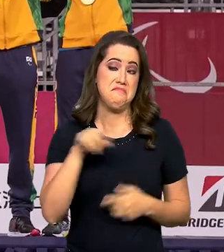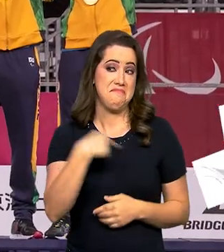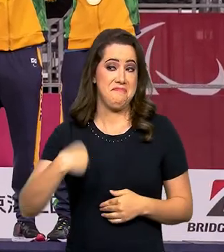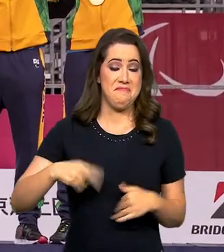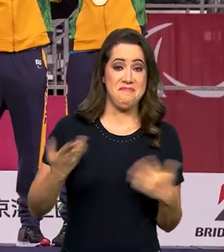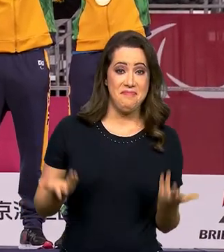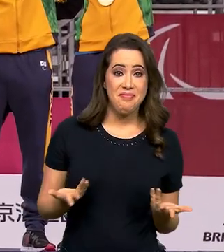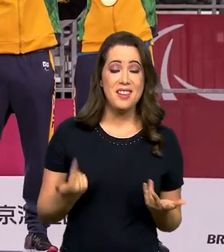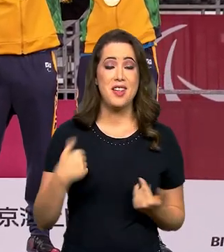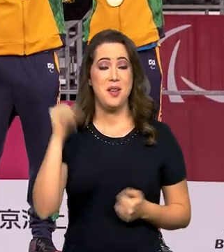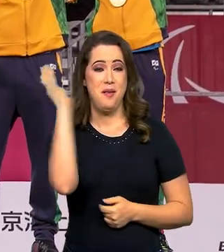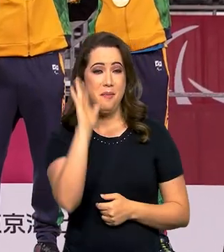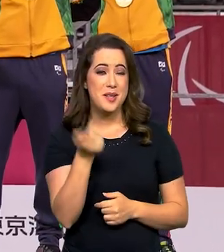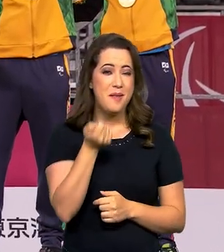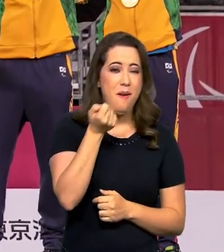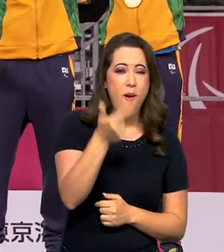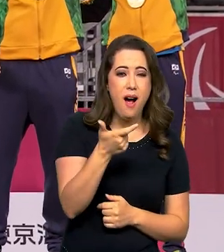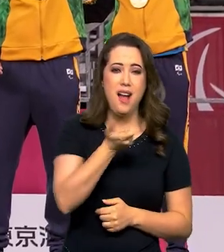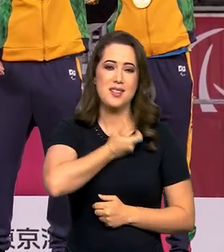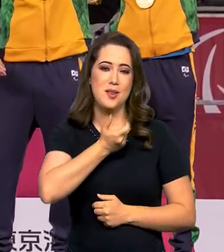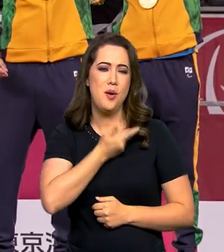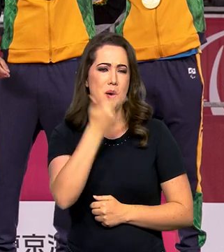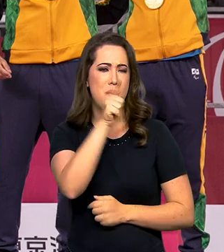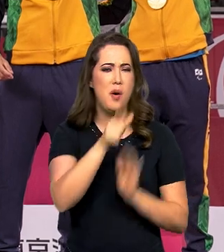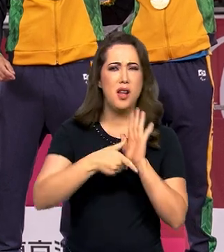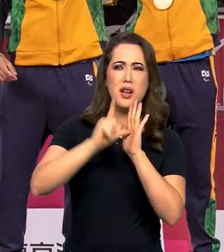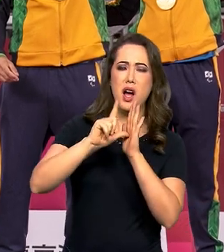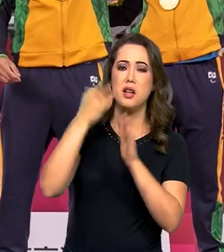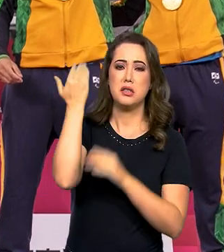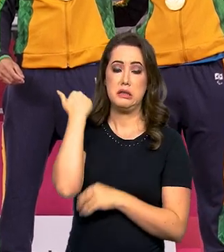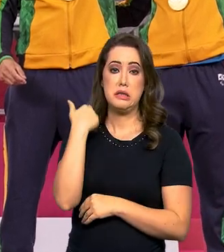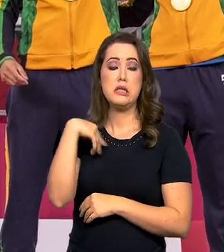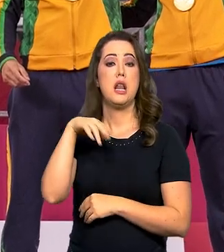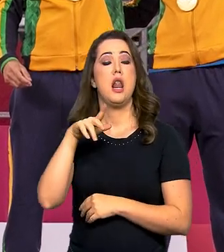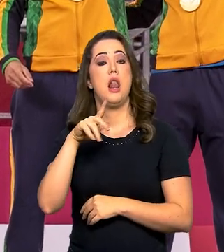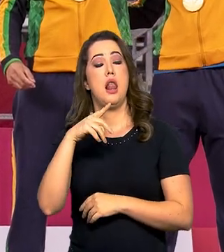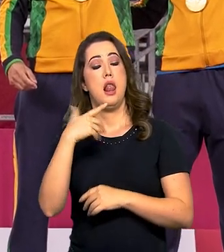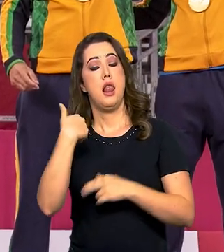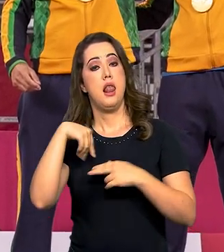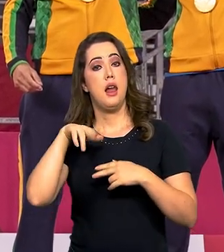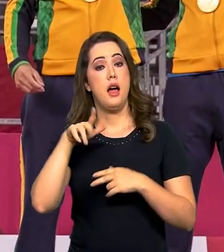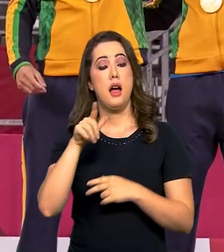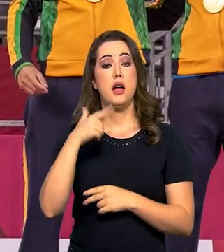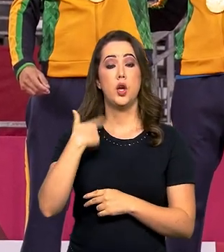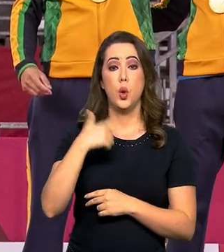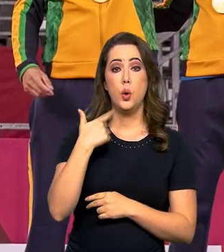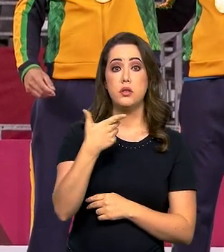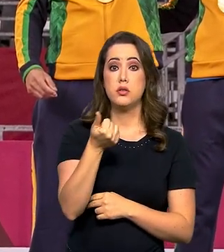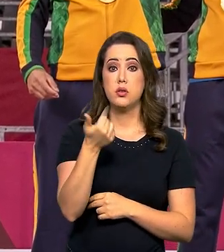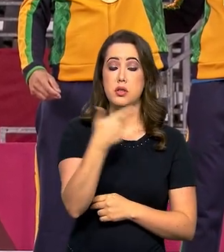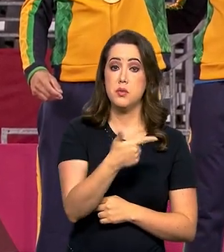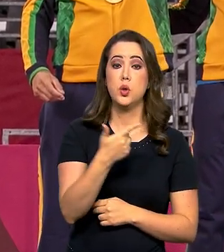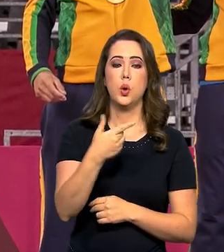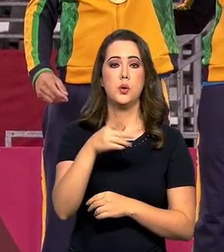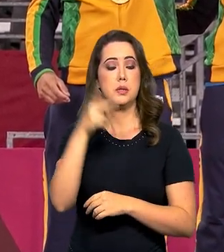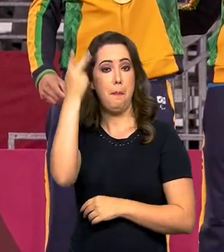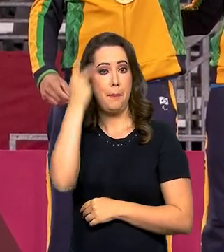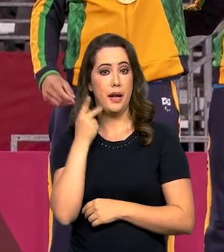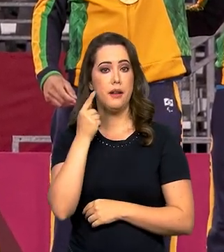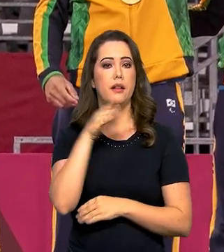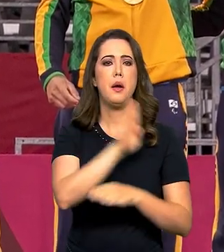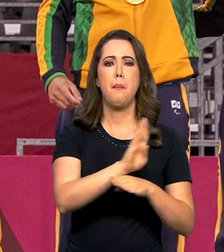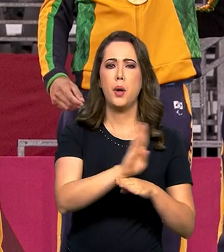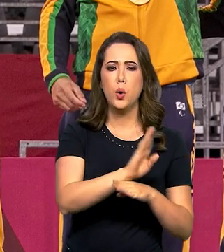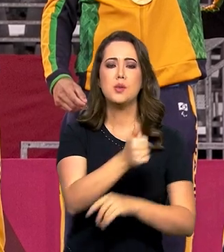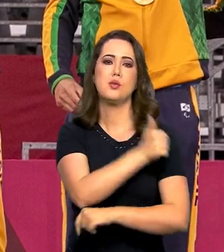vinha flertando com a medalha dourada desde outras Paralimpíadas, hein? Foi prata em Londres 2012 e bronze na